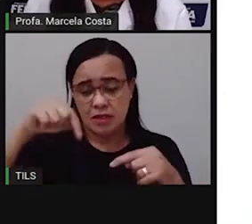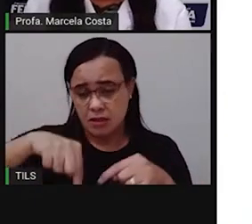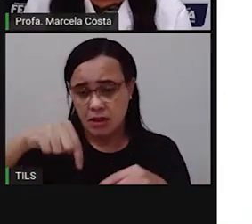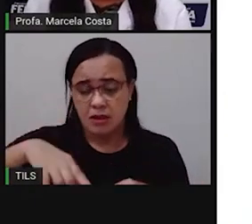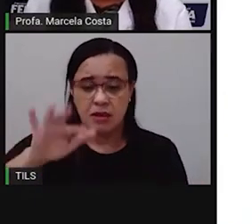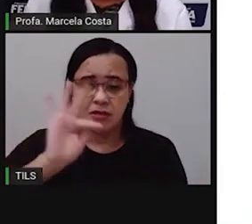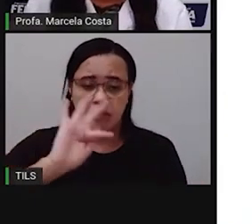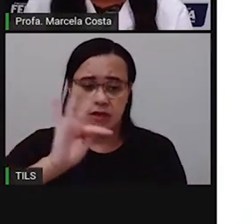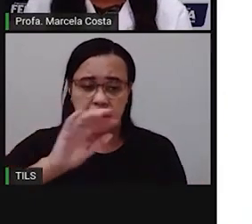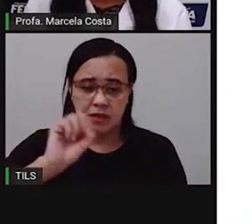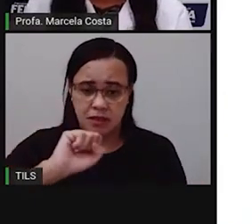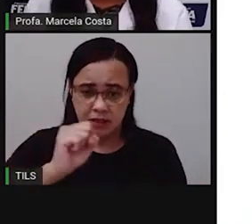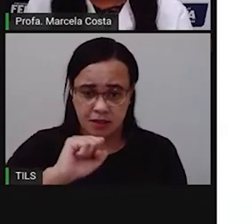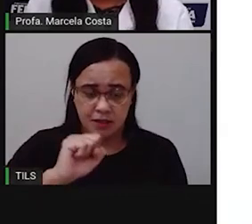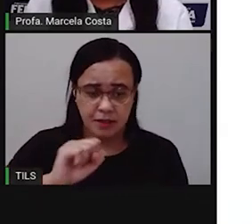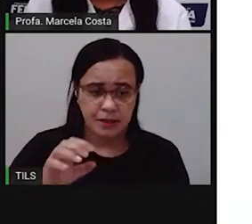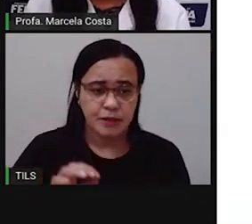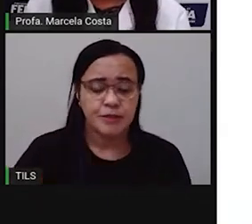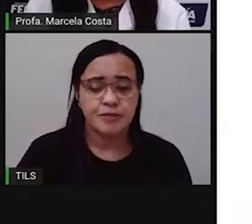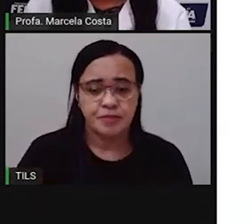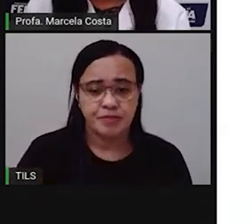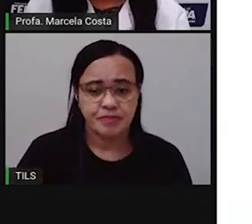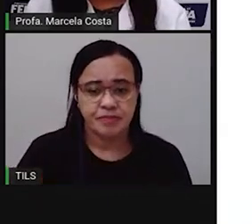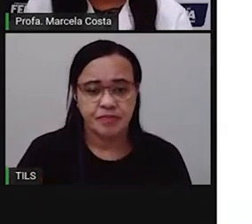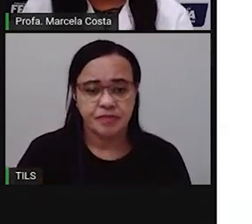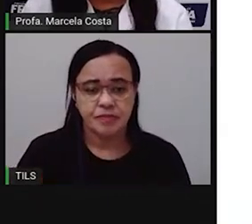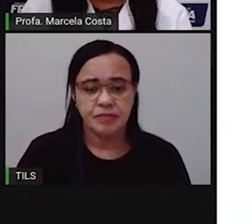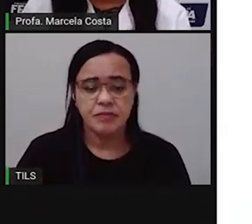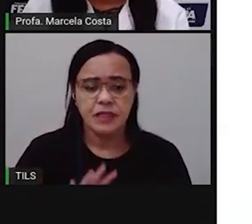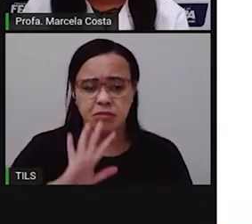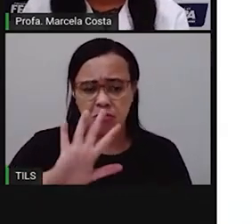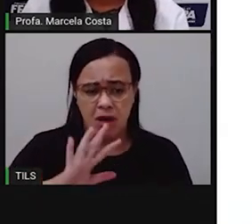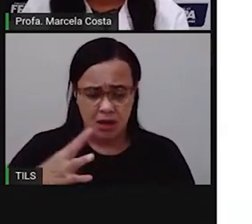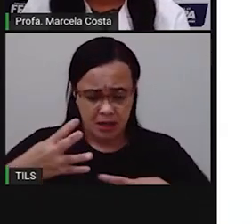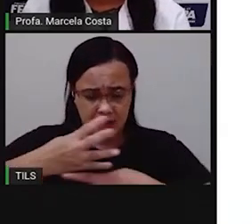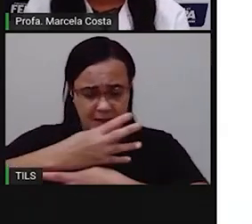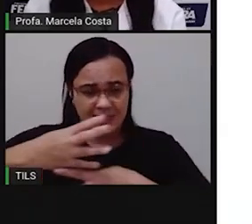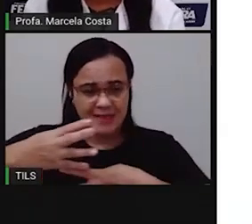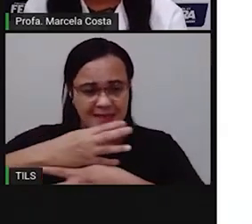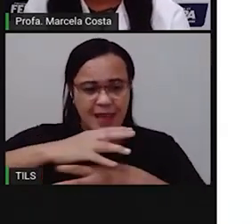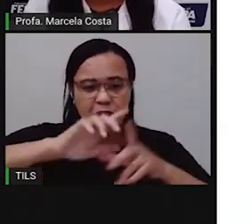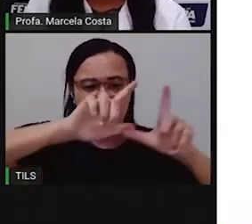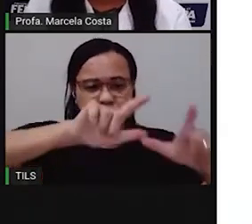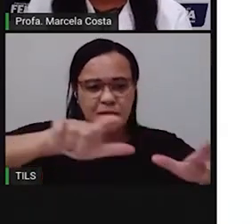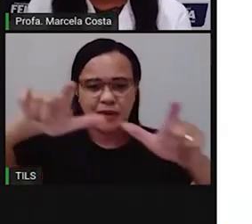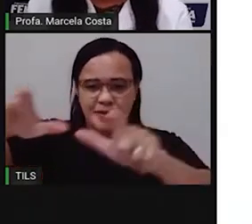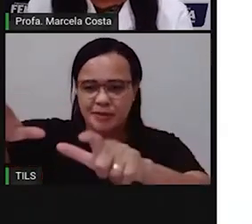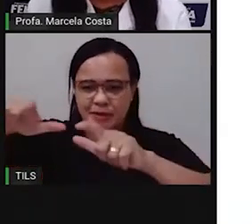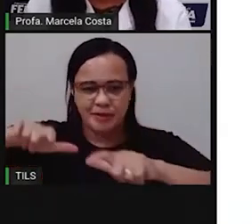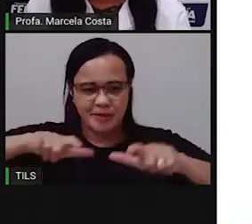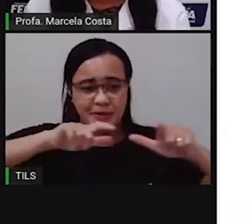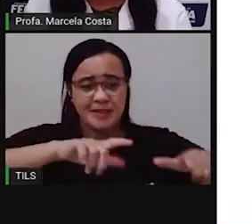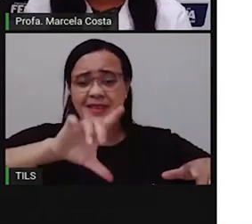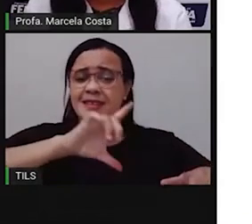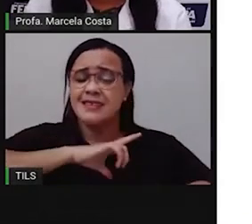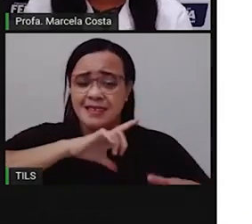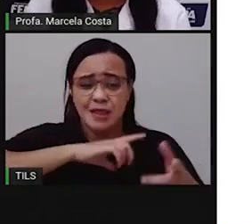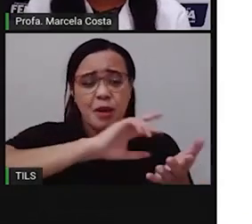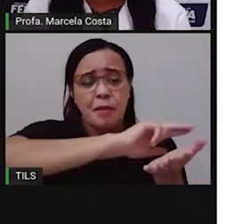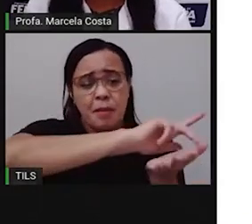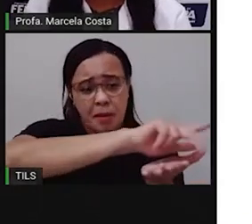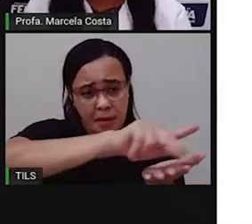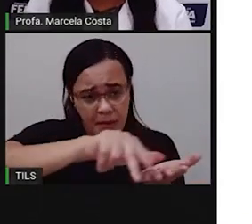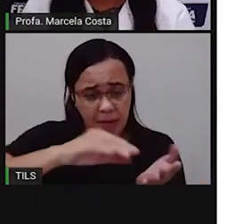uma cidade, ela é composta por diversos bairros. Nós já vimos que os bairros,